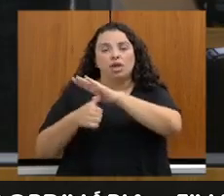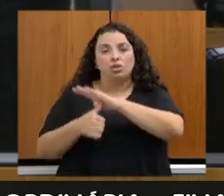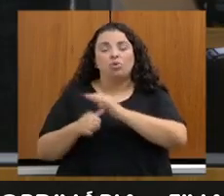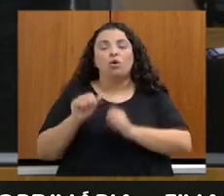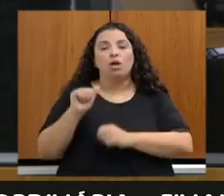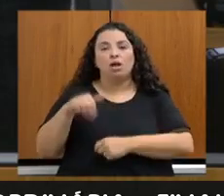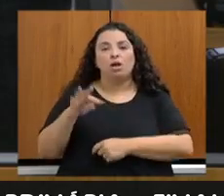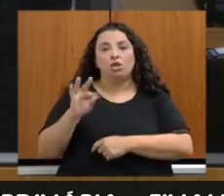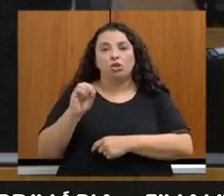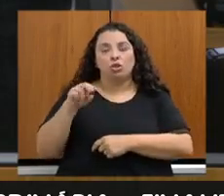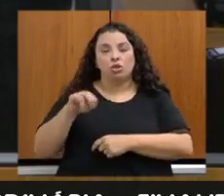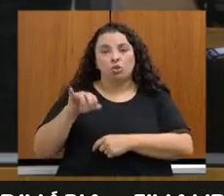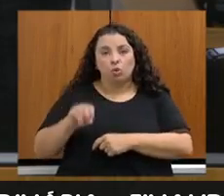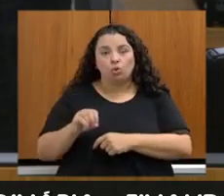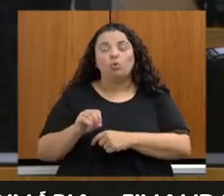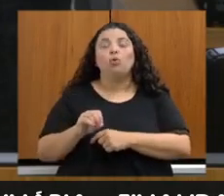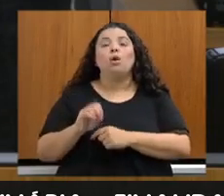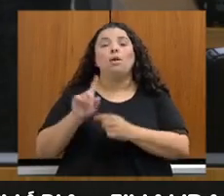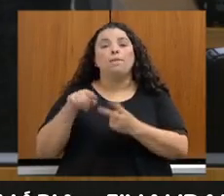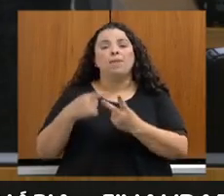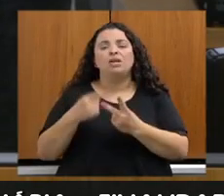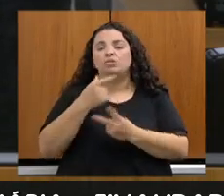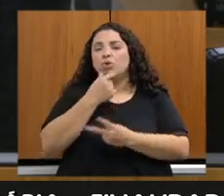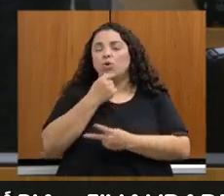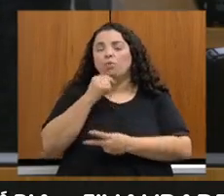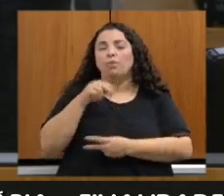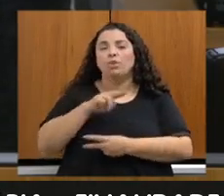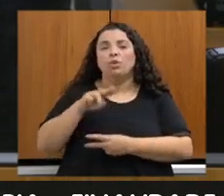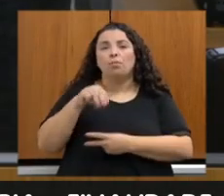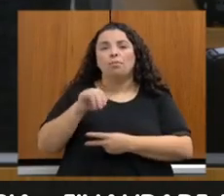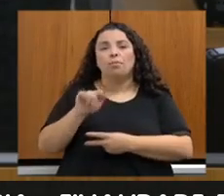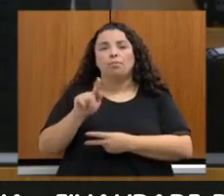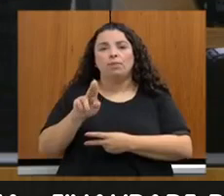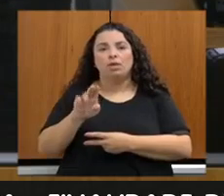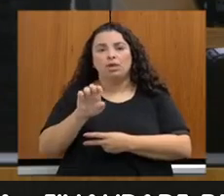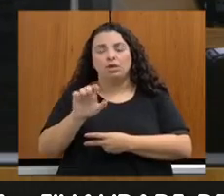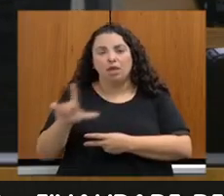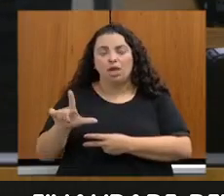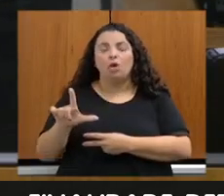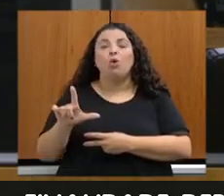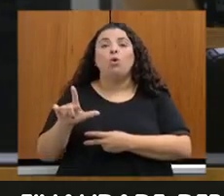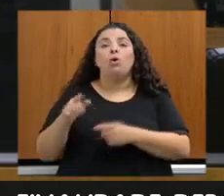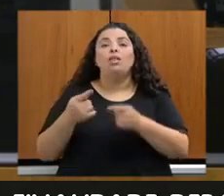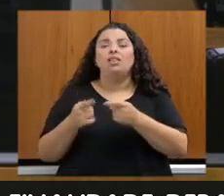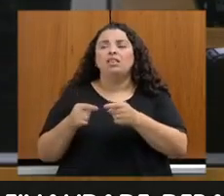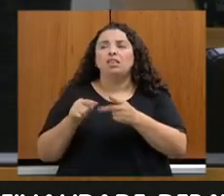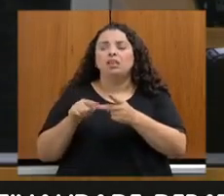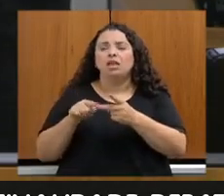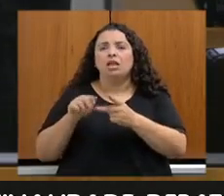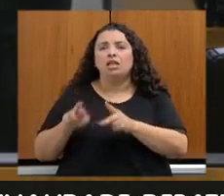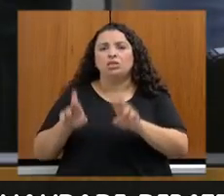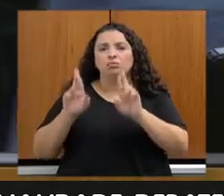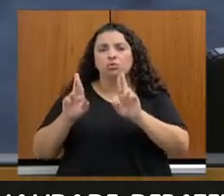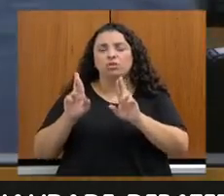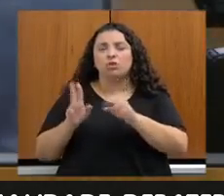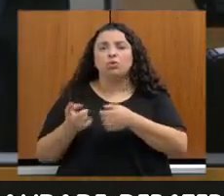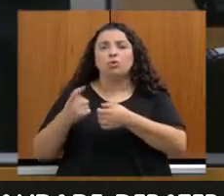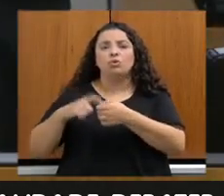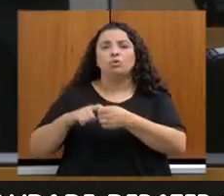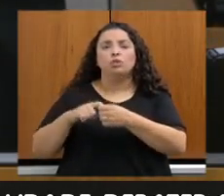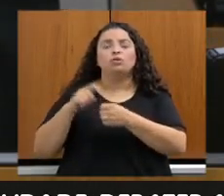e do senhor Miguel Ângelo, do Consórcio Intermunicipal da Bacia do Baixo Muriá e Pomba,